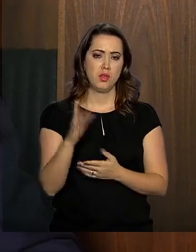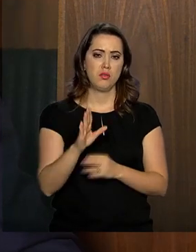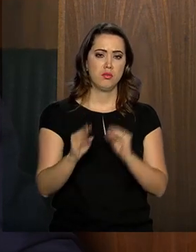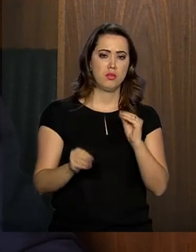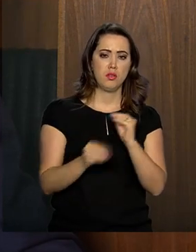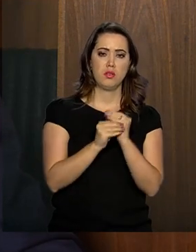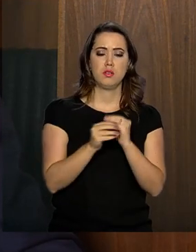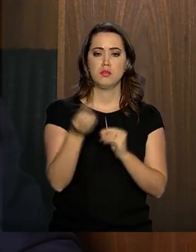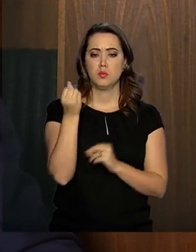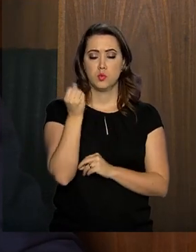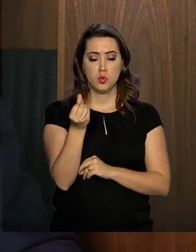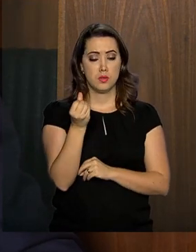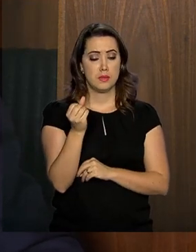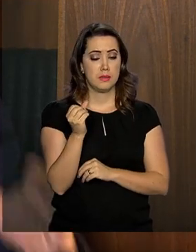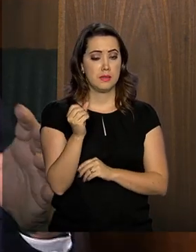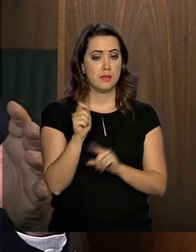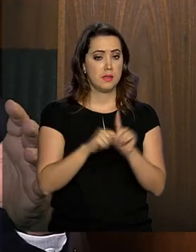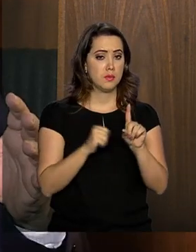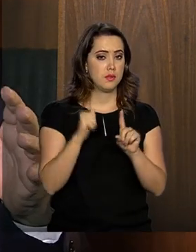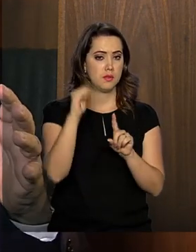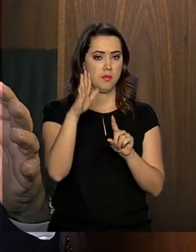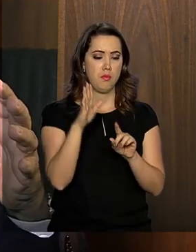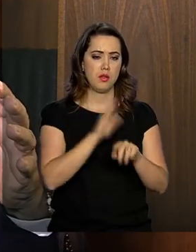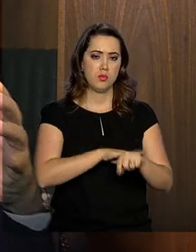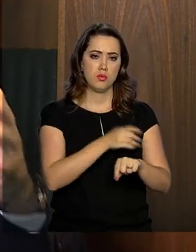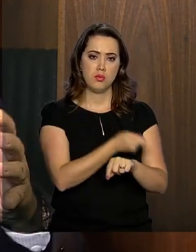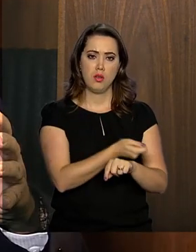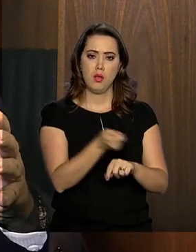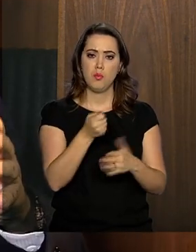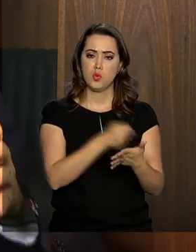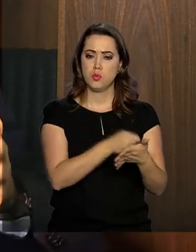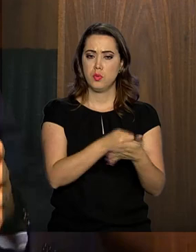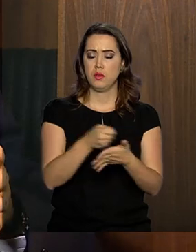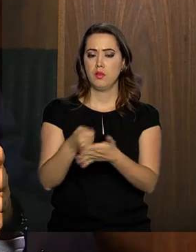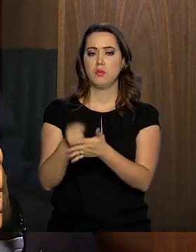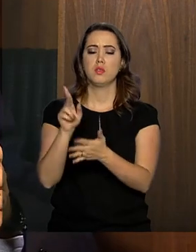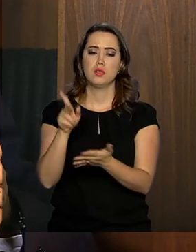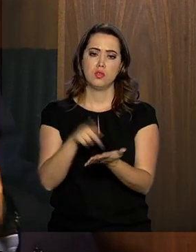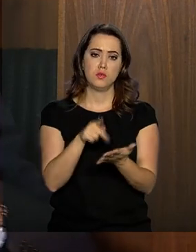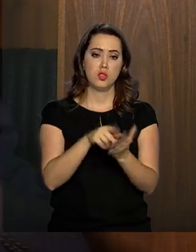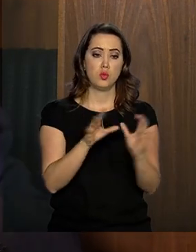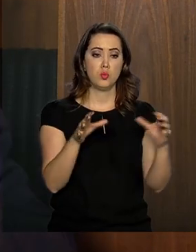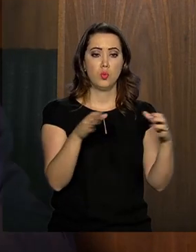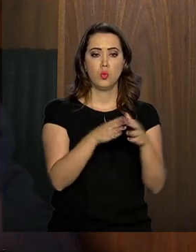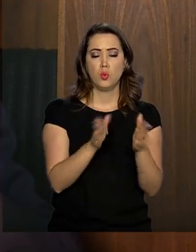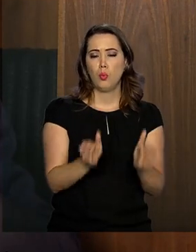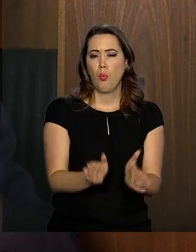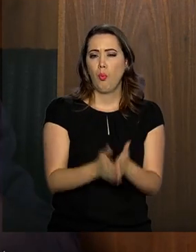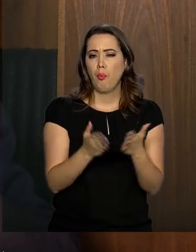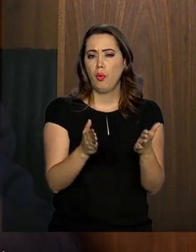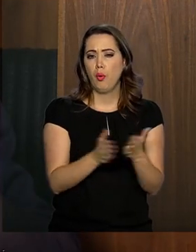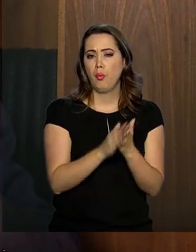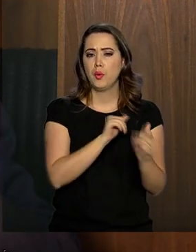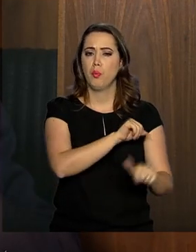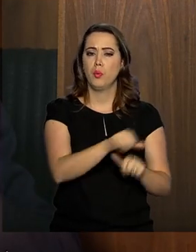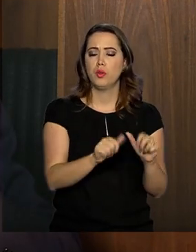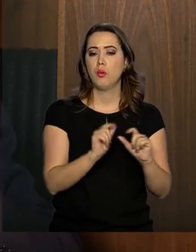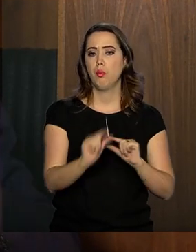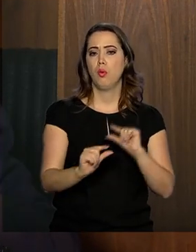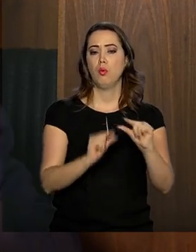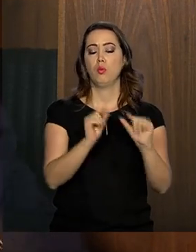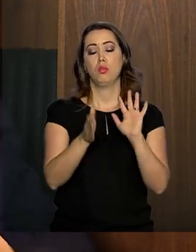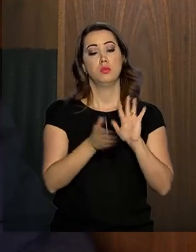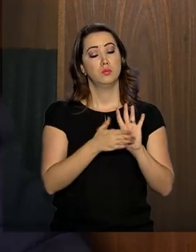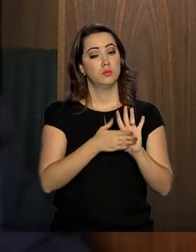no tempo de contribuição. Então, veja, de fato, para os mais pobres, altera muito pouco a regra que está sendo proposta.